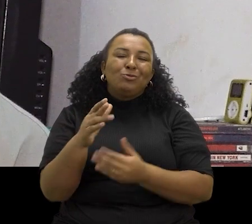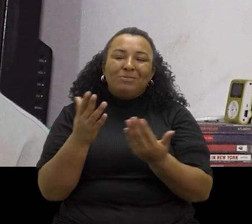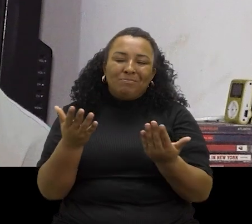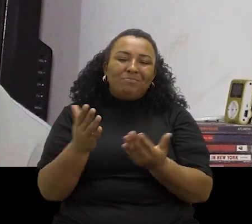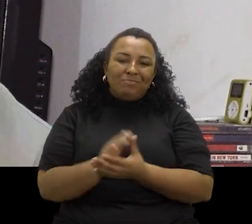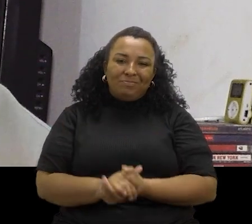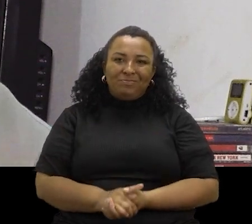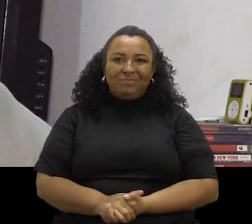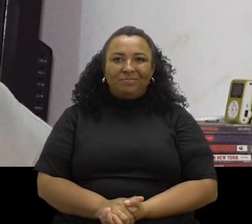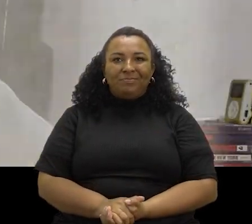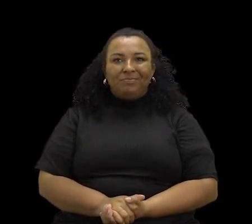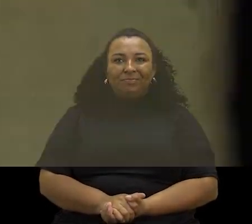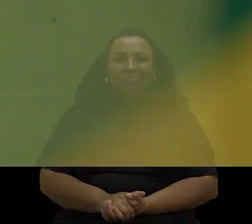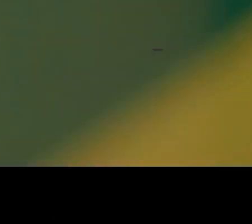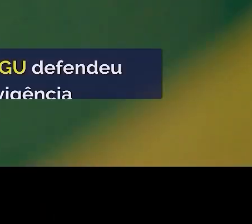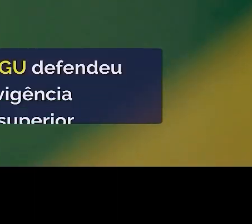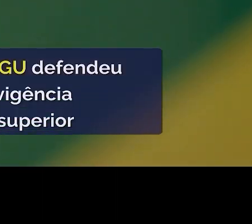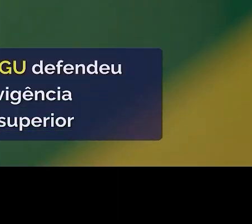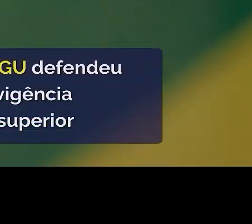continua, graças a Deus.